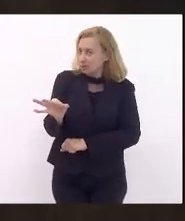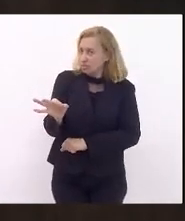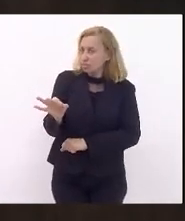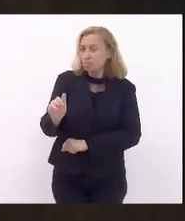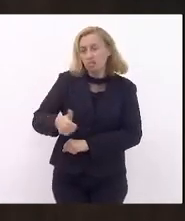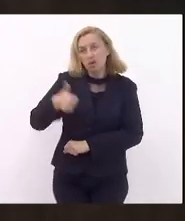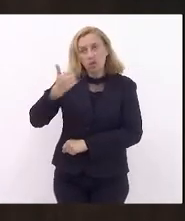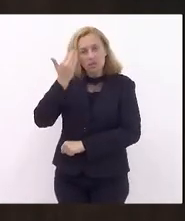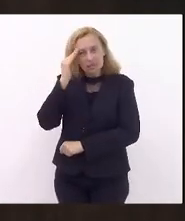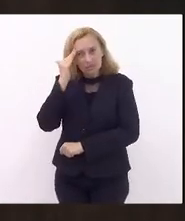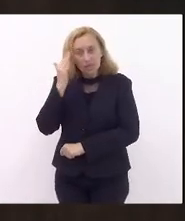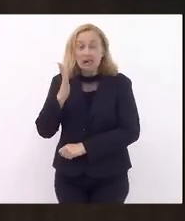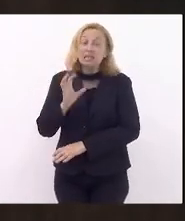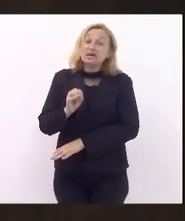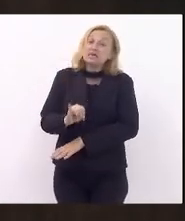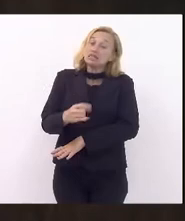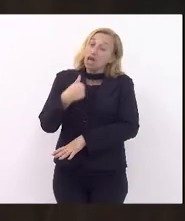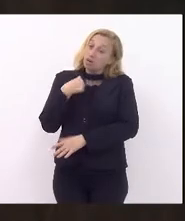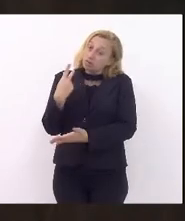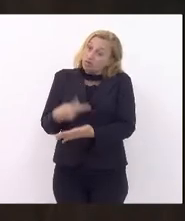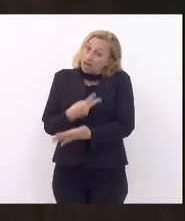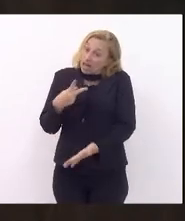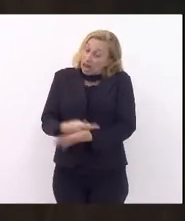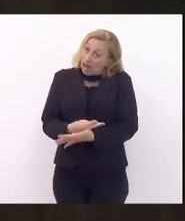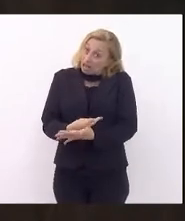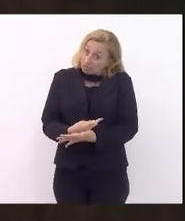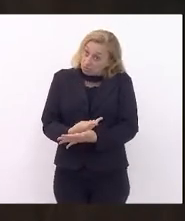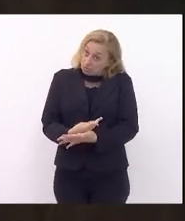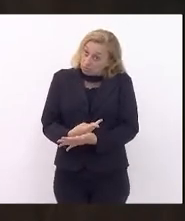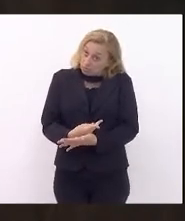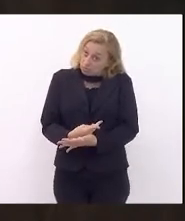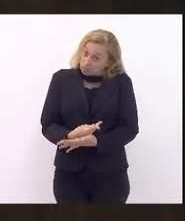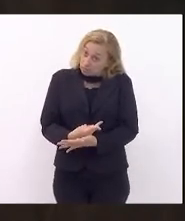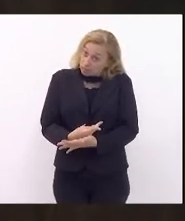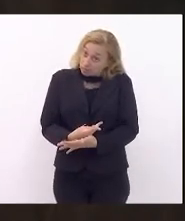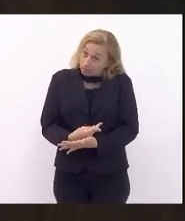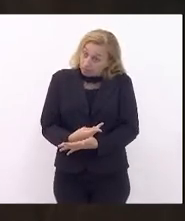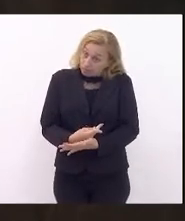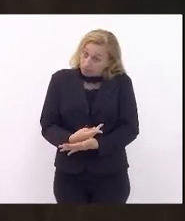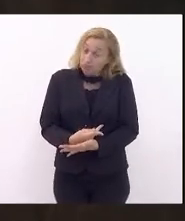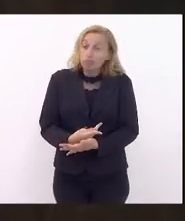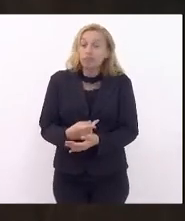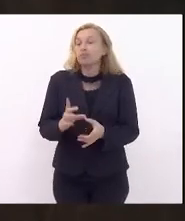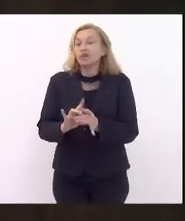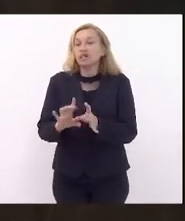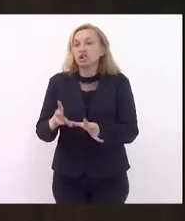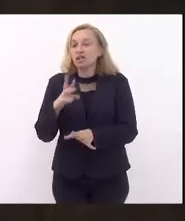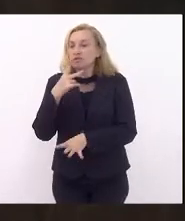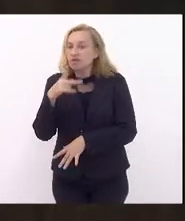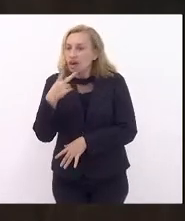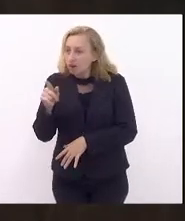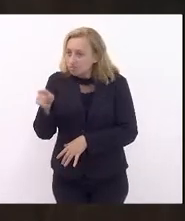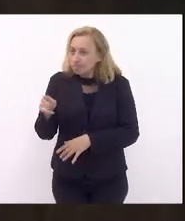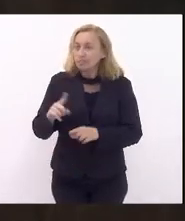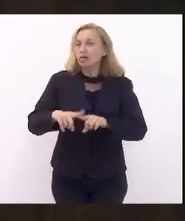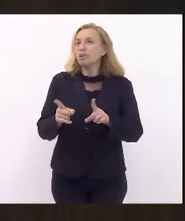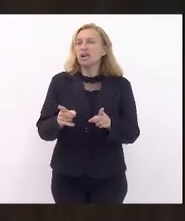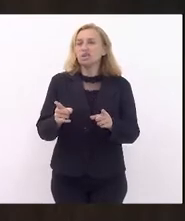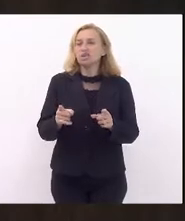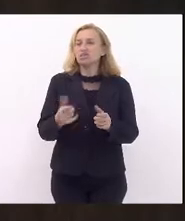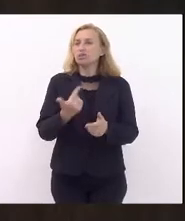o melhor juízo, se eu estiver enganado, eu viria ao microfone para fazer a retificação, mas não tem no seu